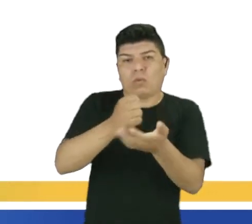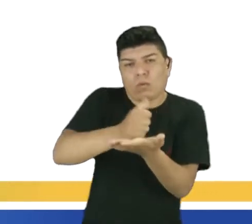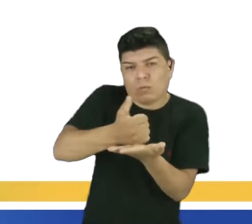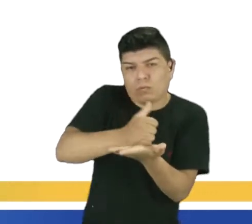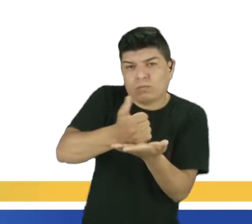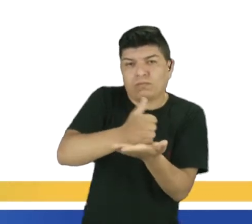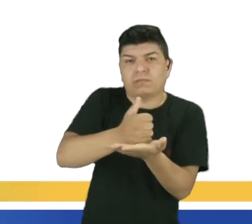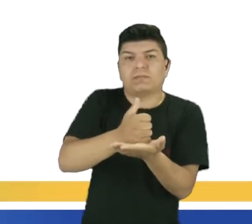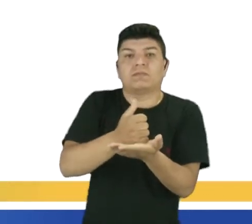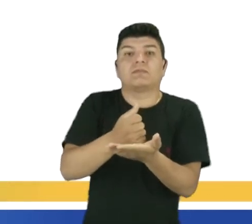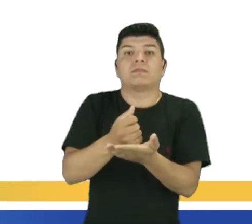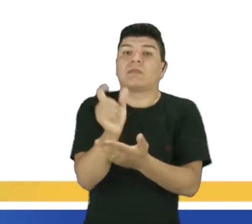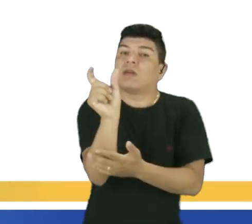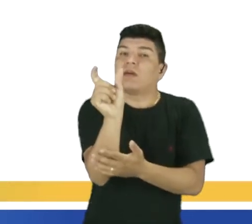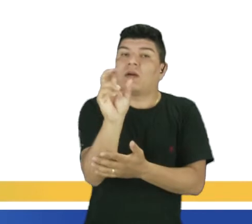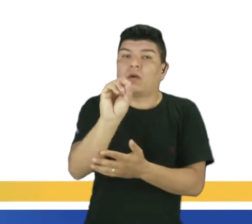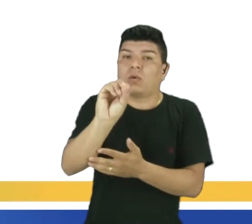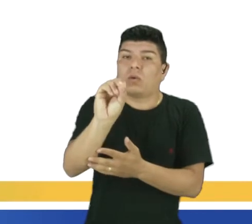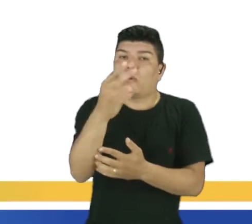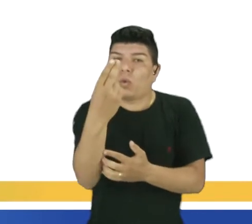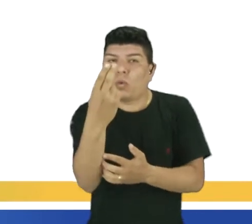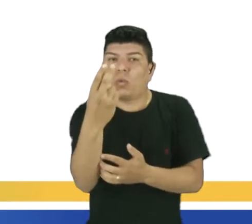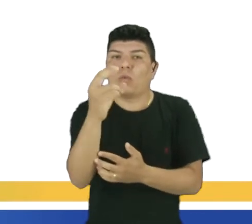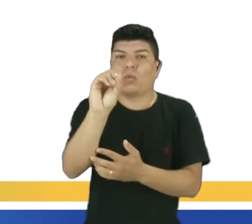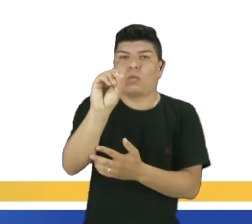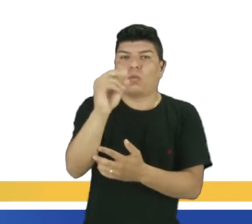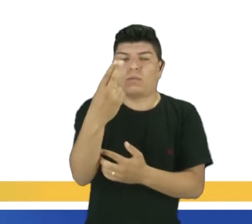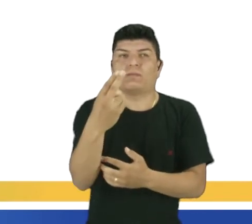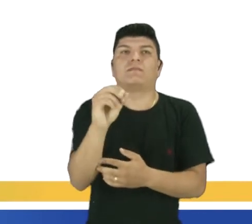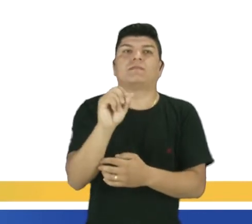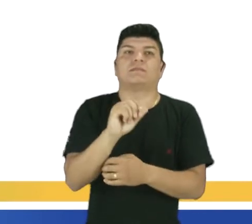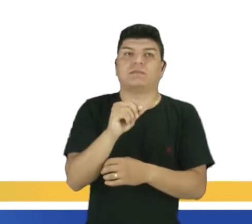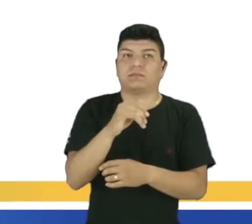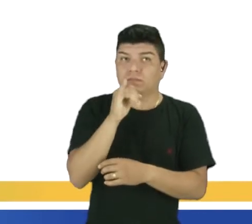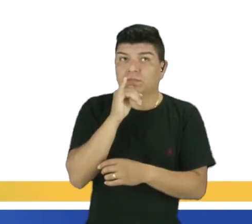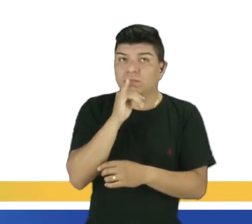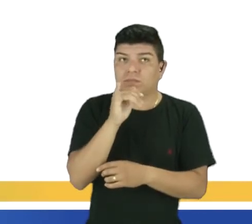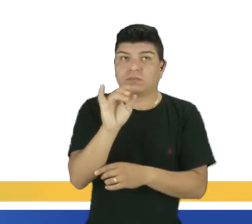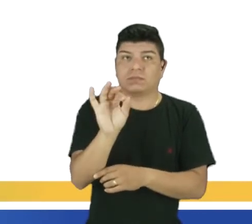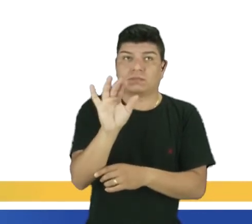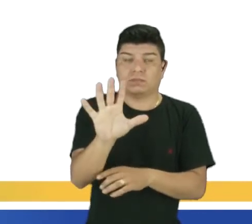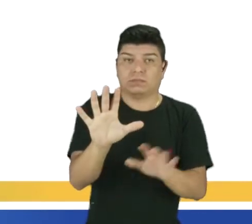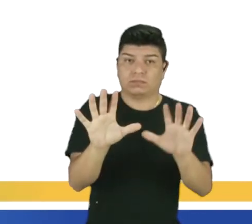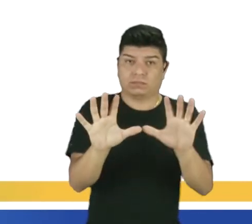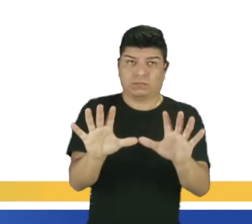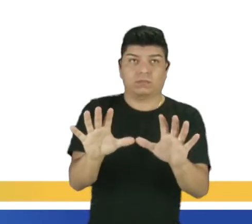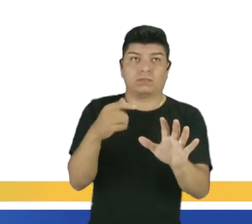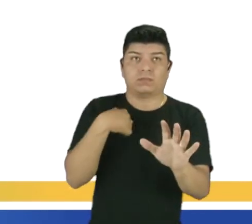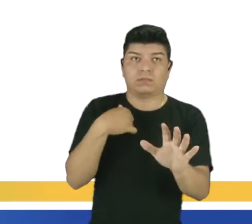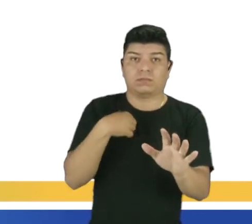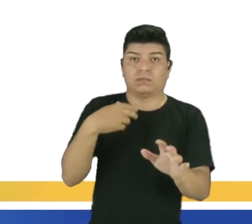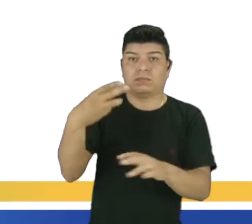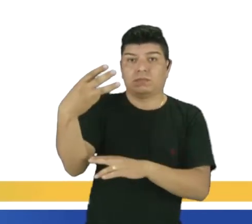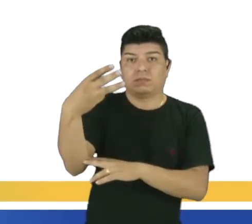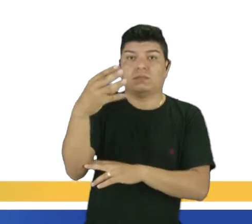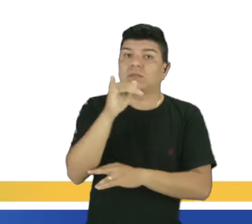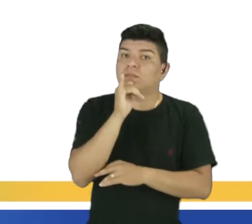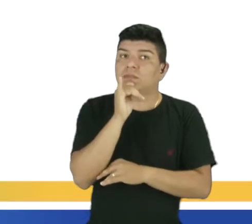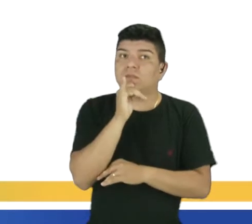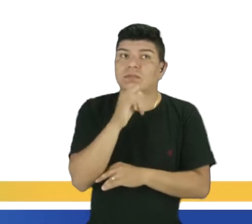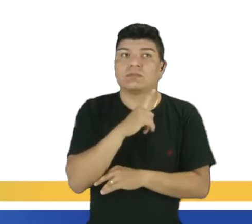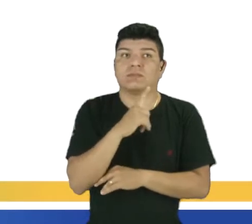ou, ela indica uma alternância. E o terceiro exemplo, como você também ainda pode continuar vendo aí na sua tela,